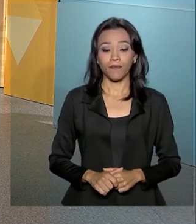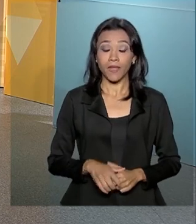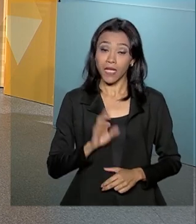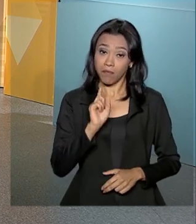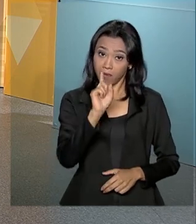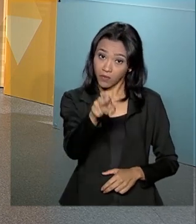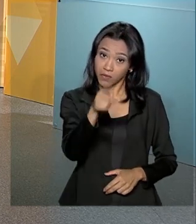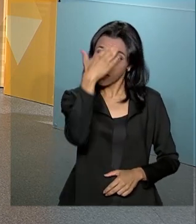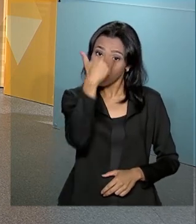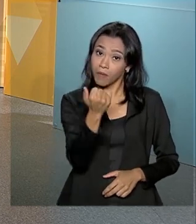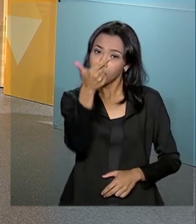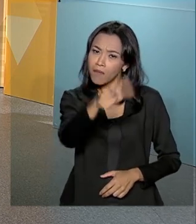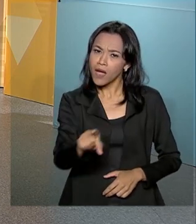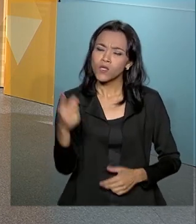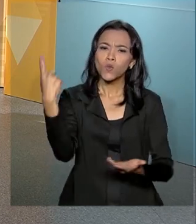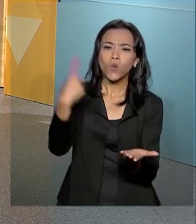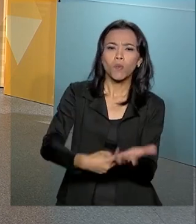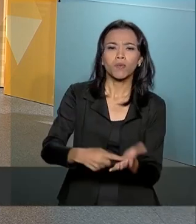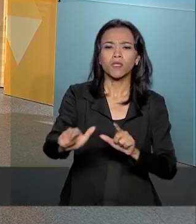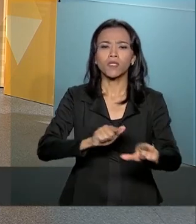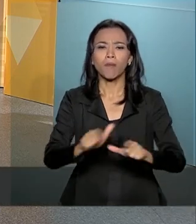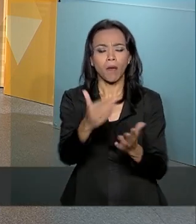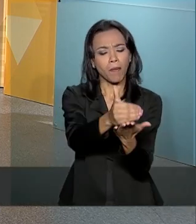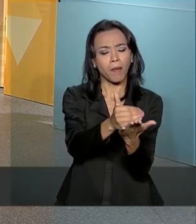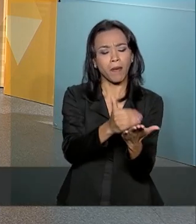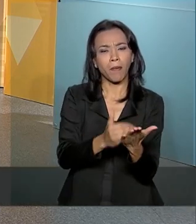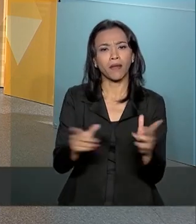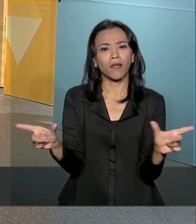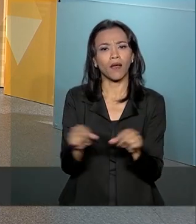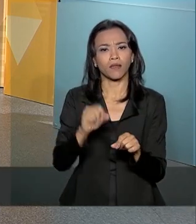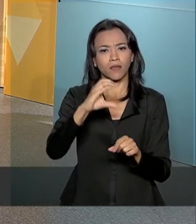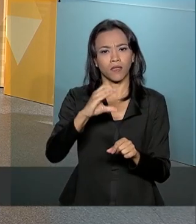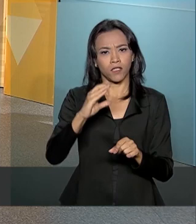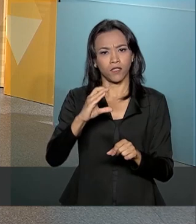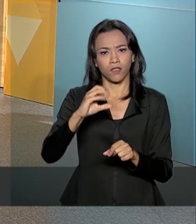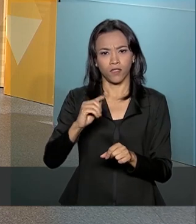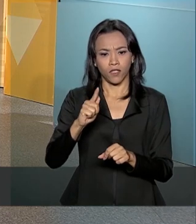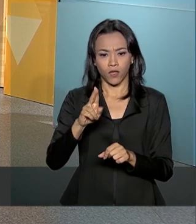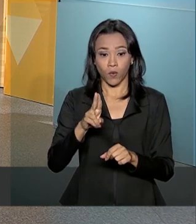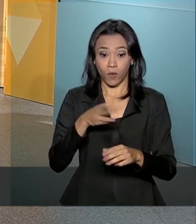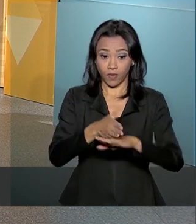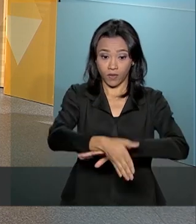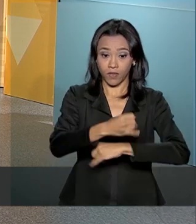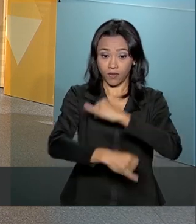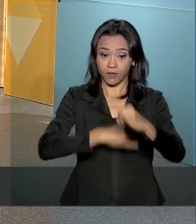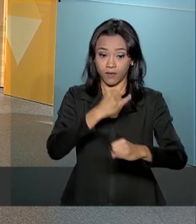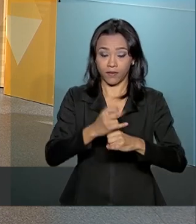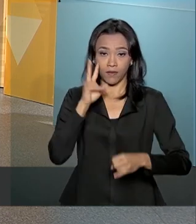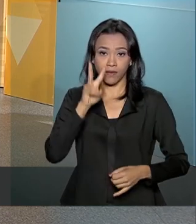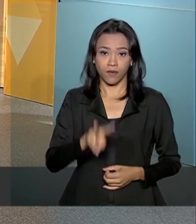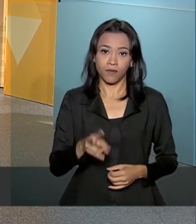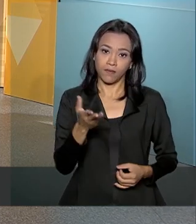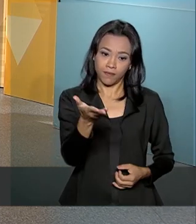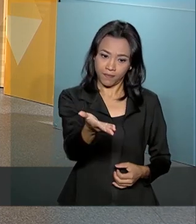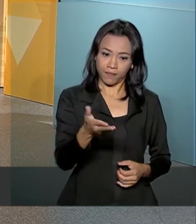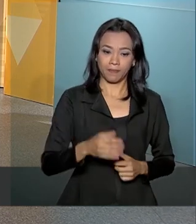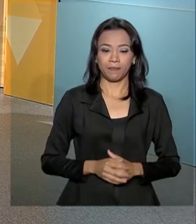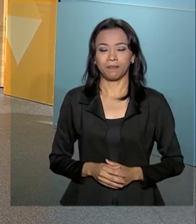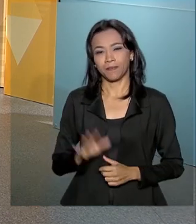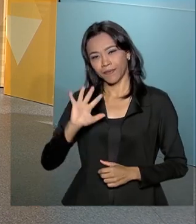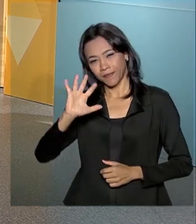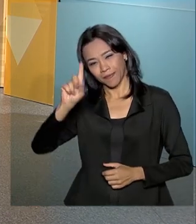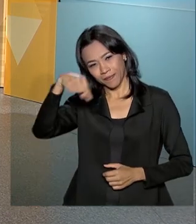E para você saber mais sobre o papel e as ações da Controladoria Geral da União, acesse o site cgu.gov.br.